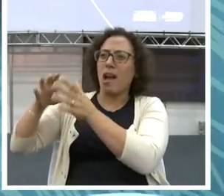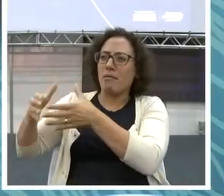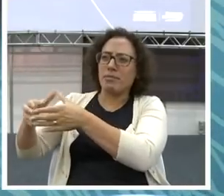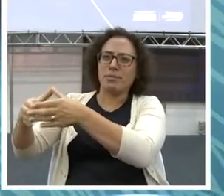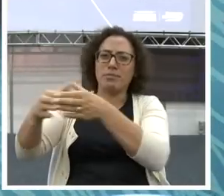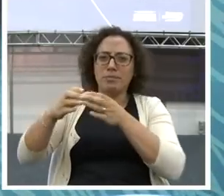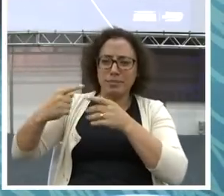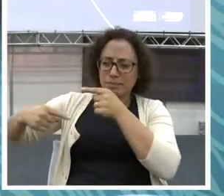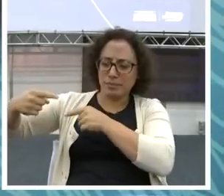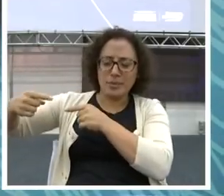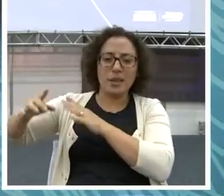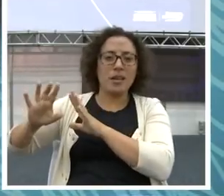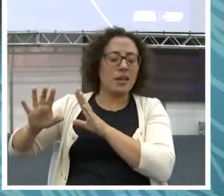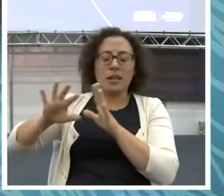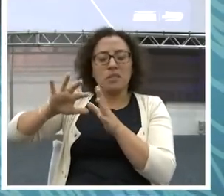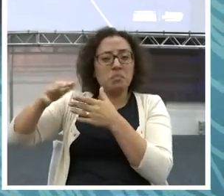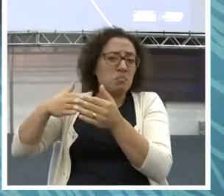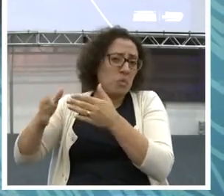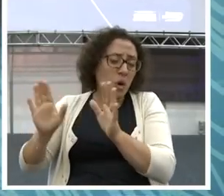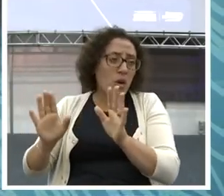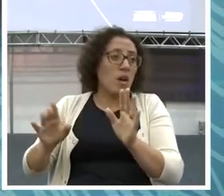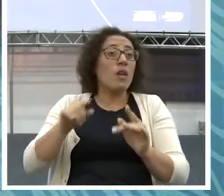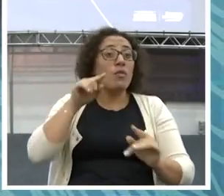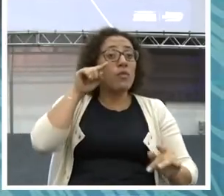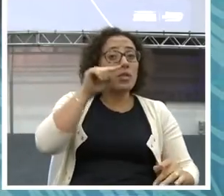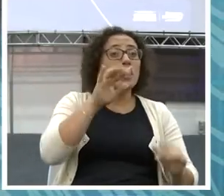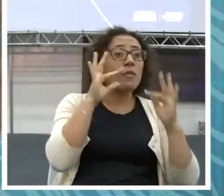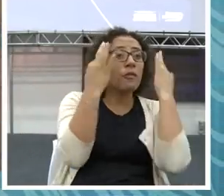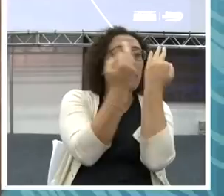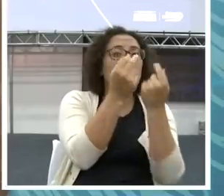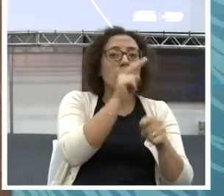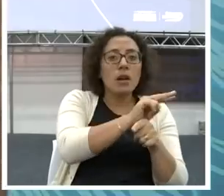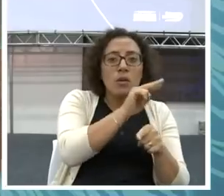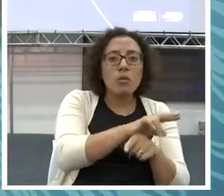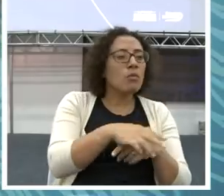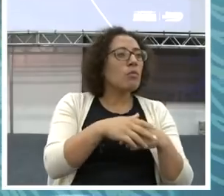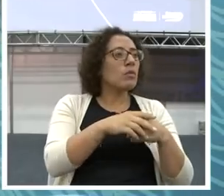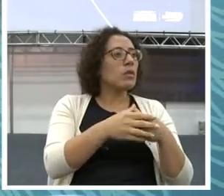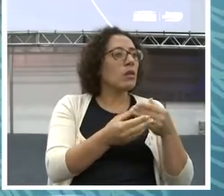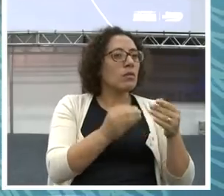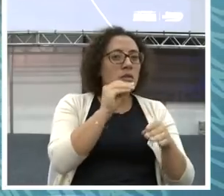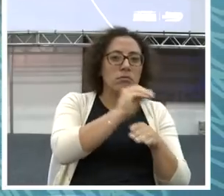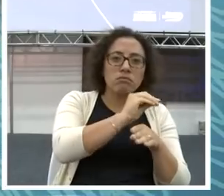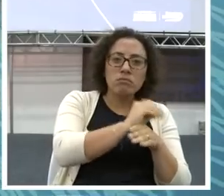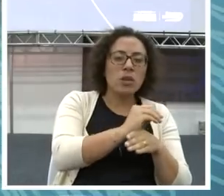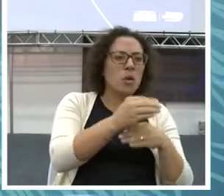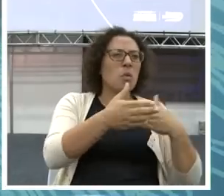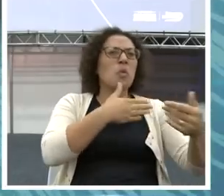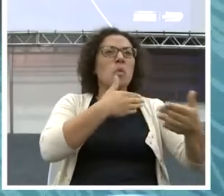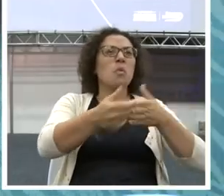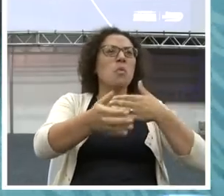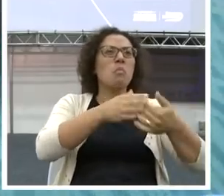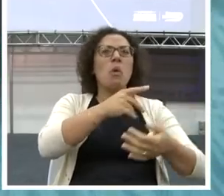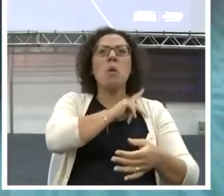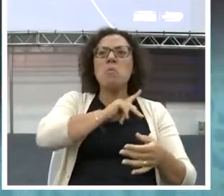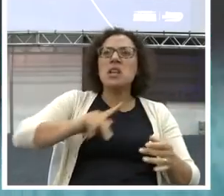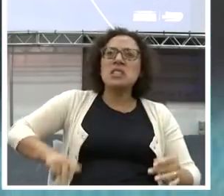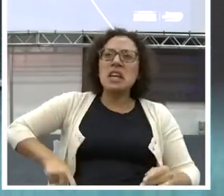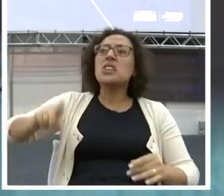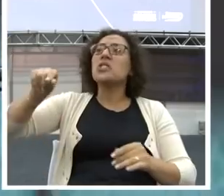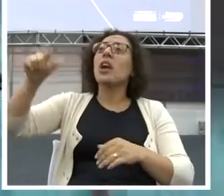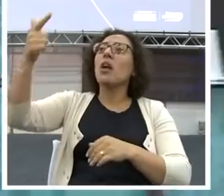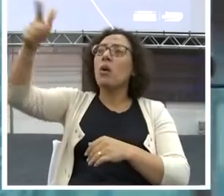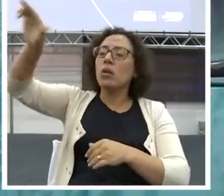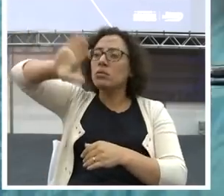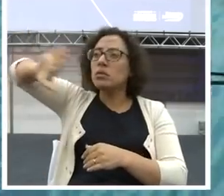cuida da vida. Cuida da tua família. Cuida dos seus negócios. Não interessa para você quem vai ser o presidente da república. Porque quem faz a